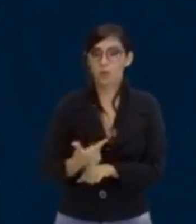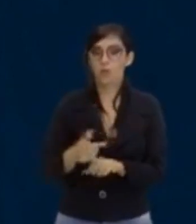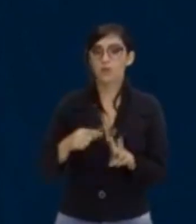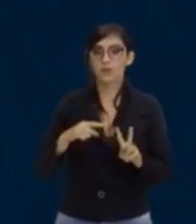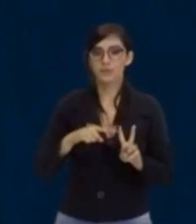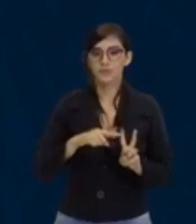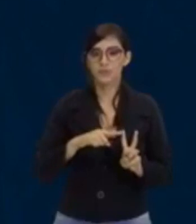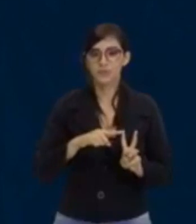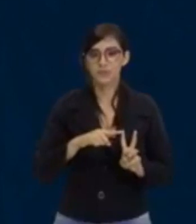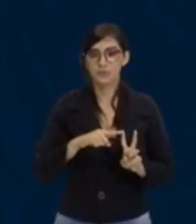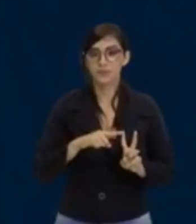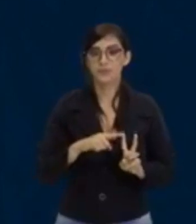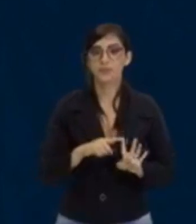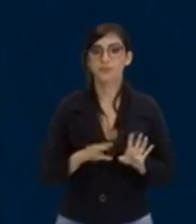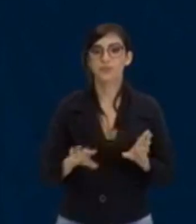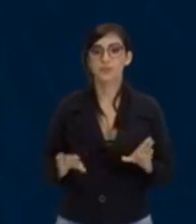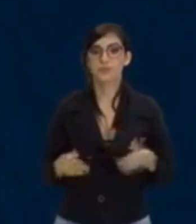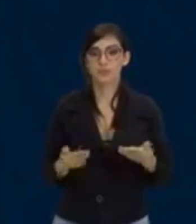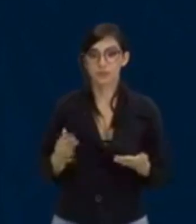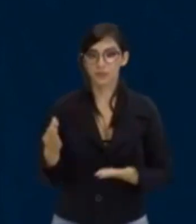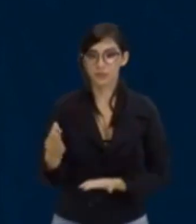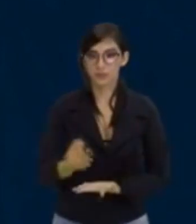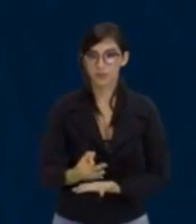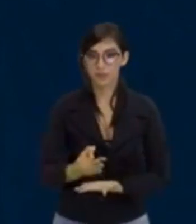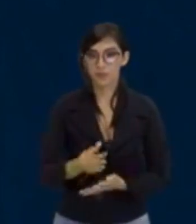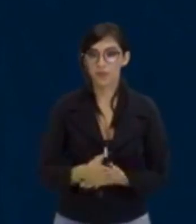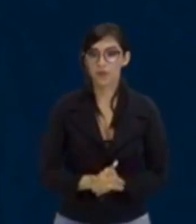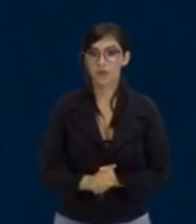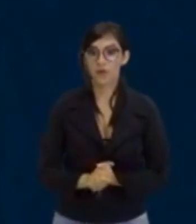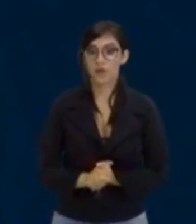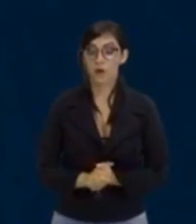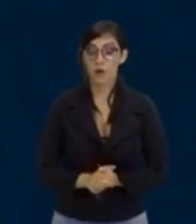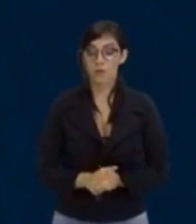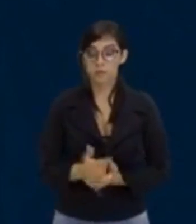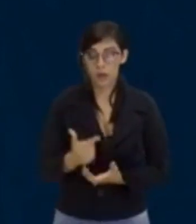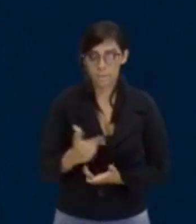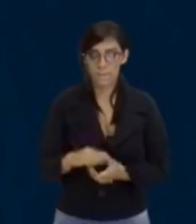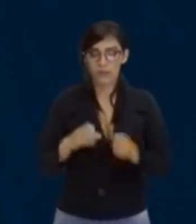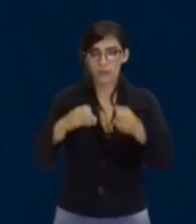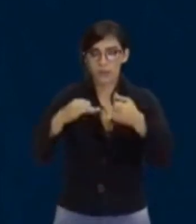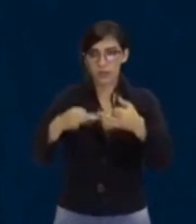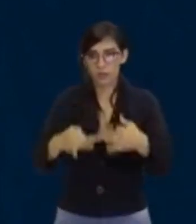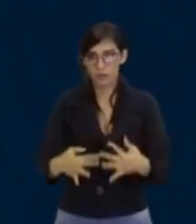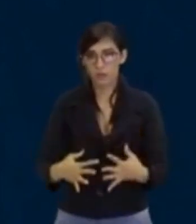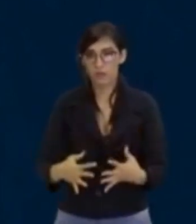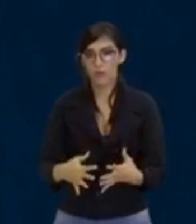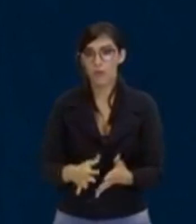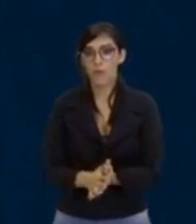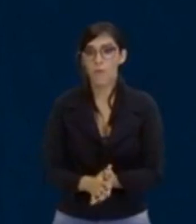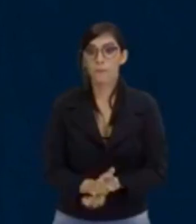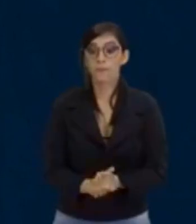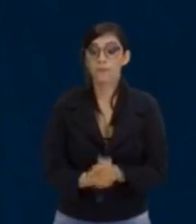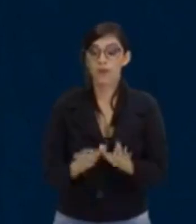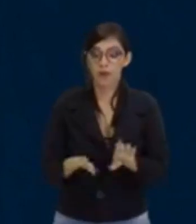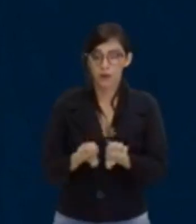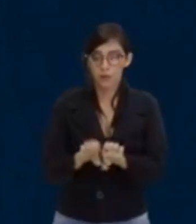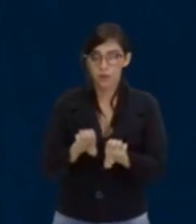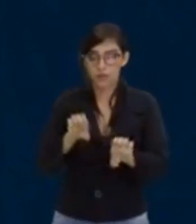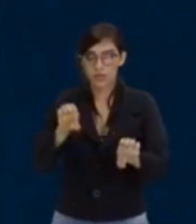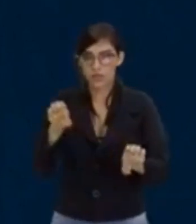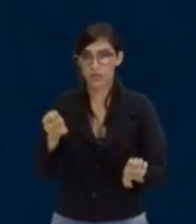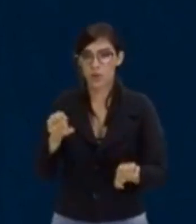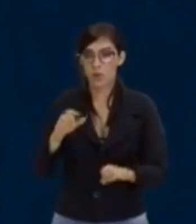raízes, tá certo? Vou repetir pra ti, pra ti me ouvir com bastante calma. A equação do segundo